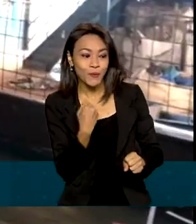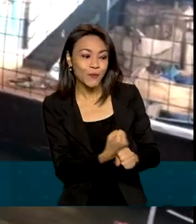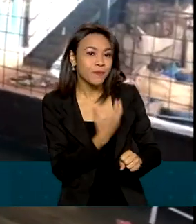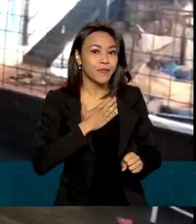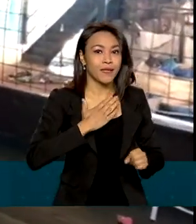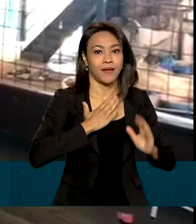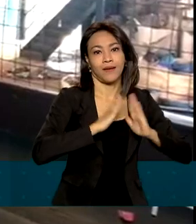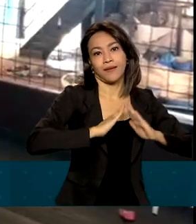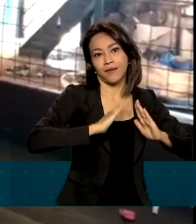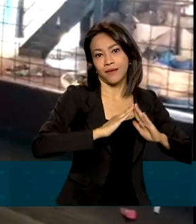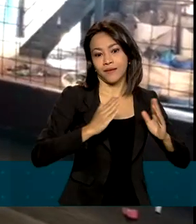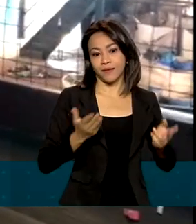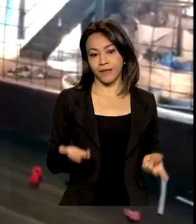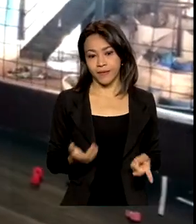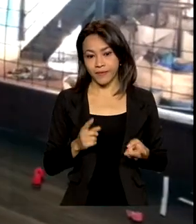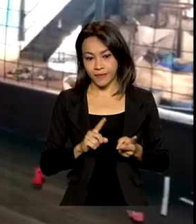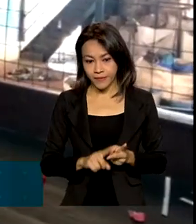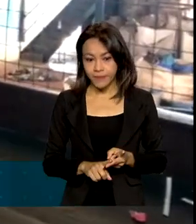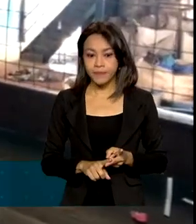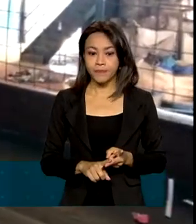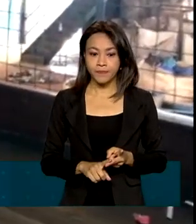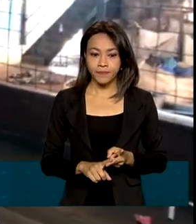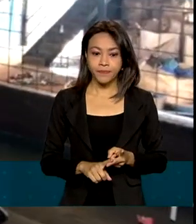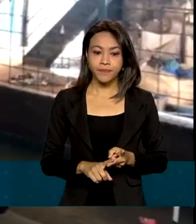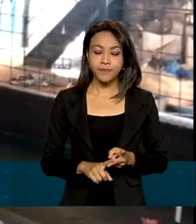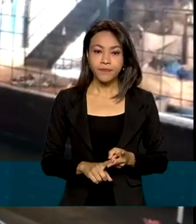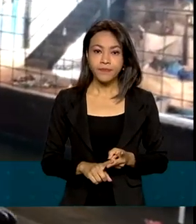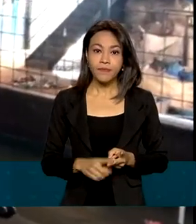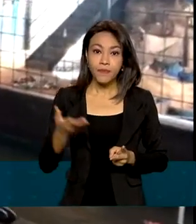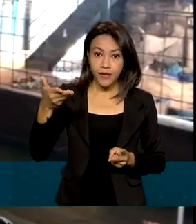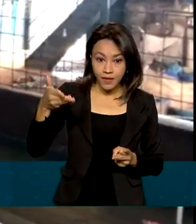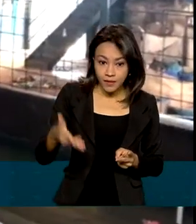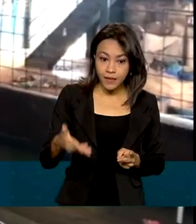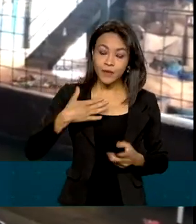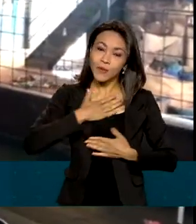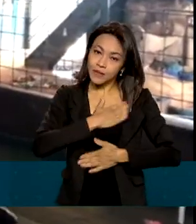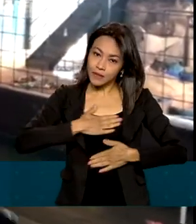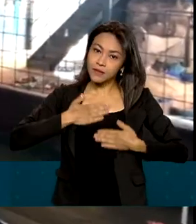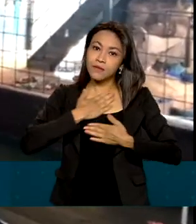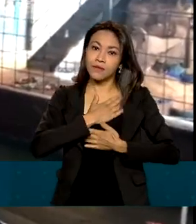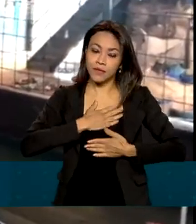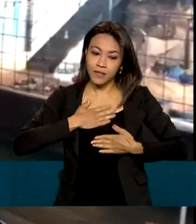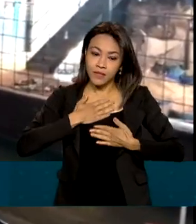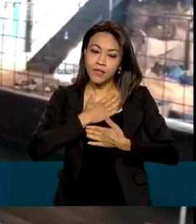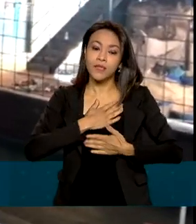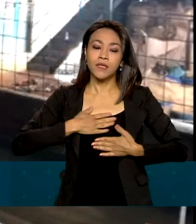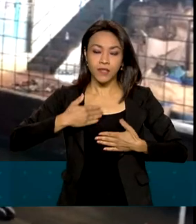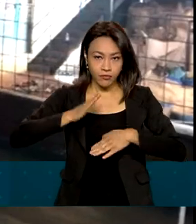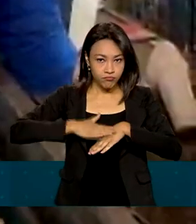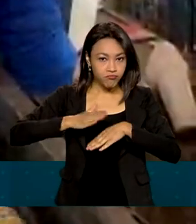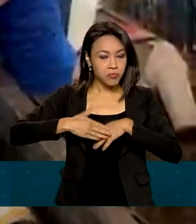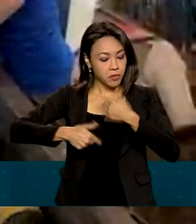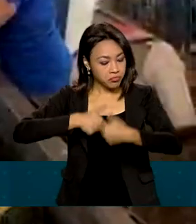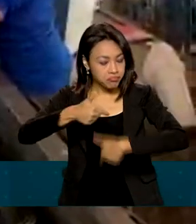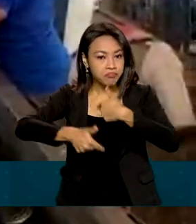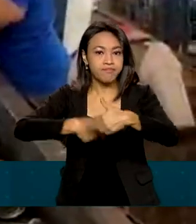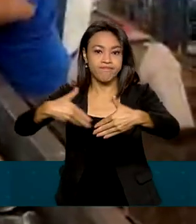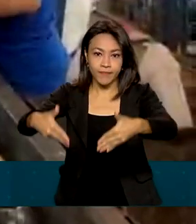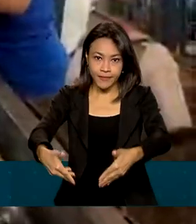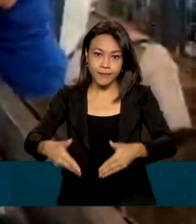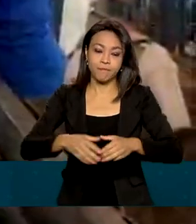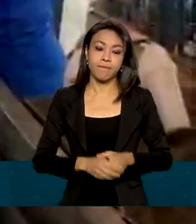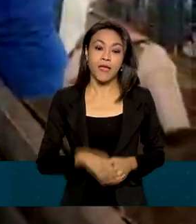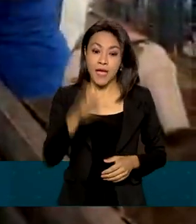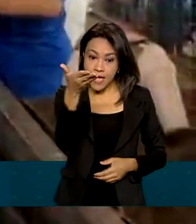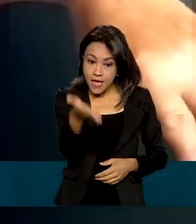eu aprendi, cheguei a ficar com meu esposo, eu estou muito satisfeita com o que eu faço. A cooperativa em que